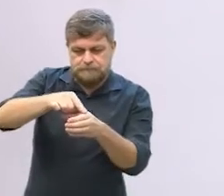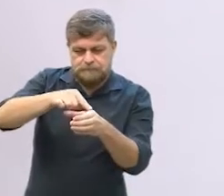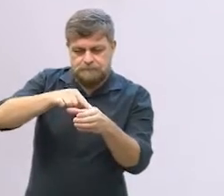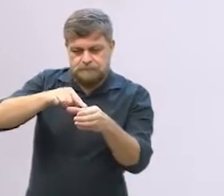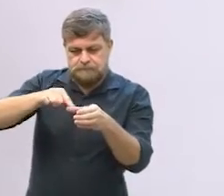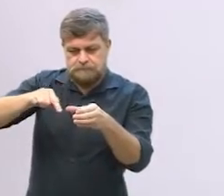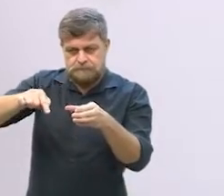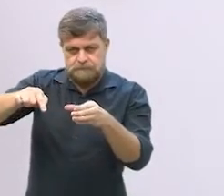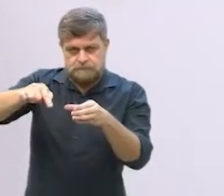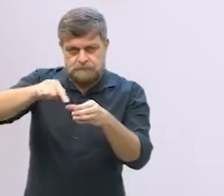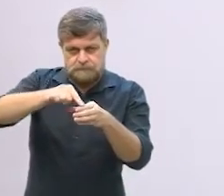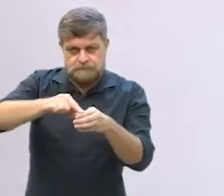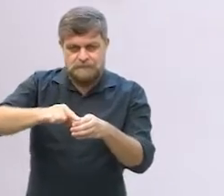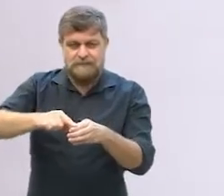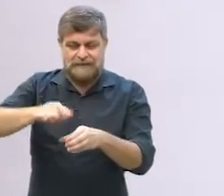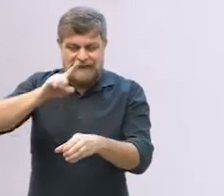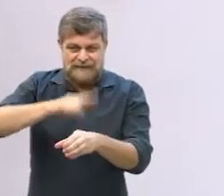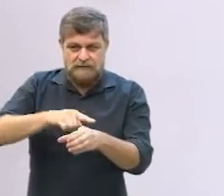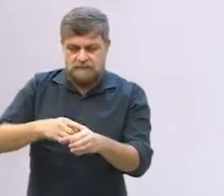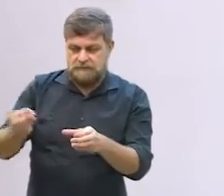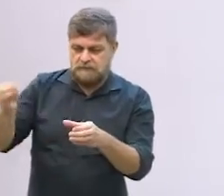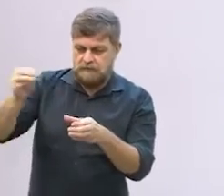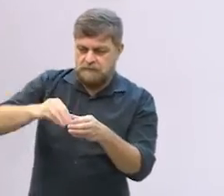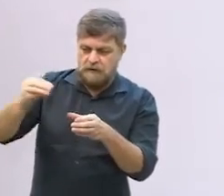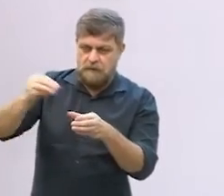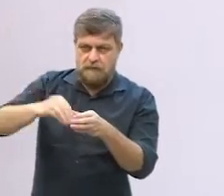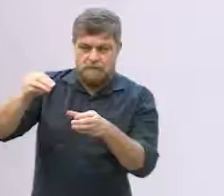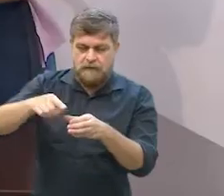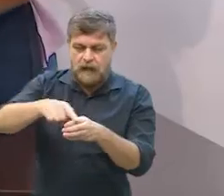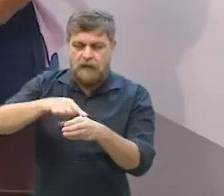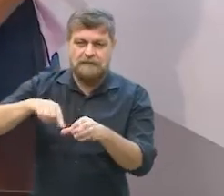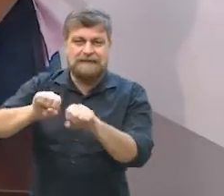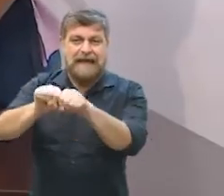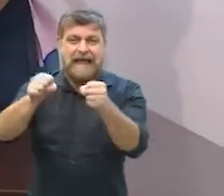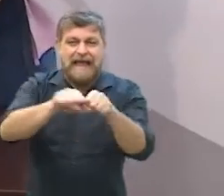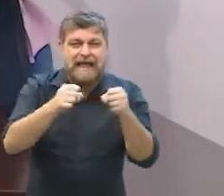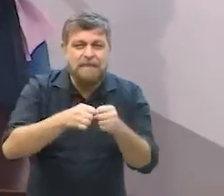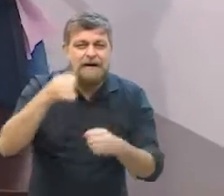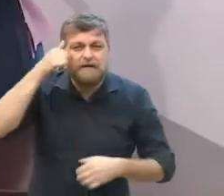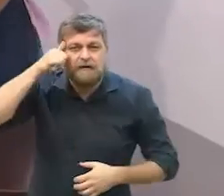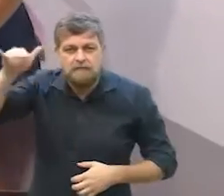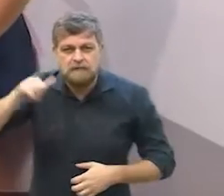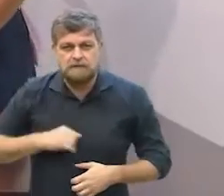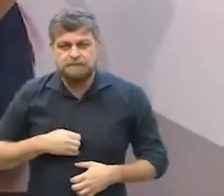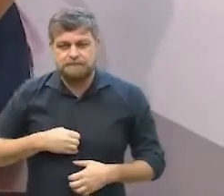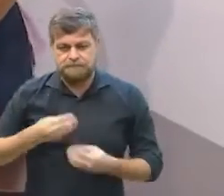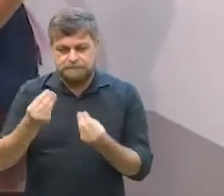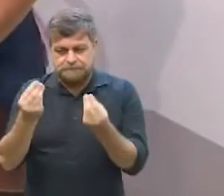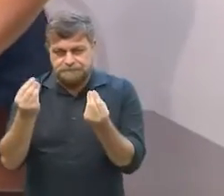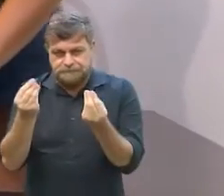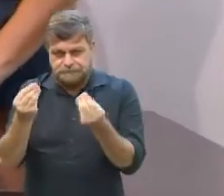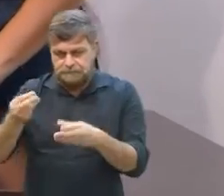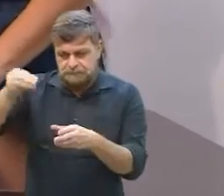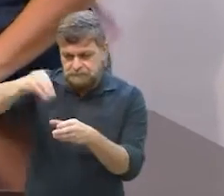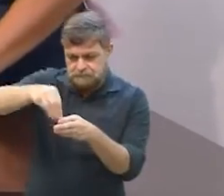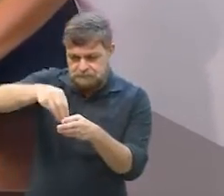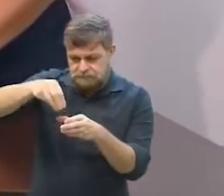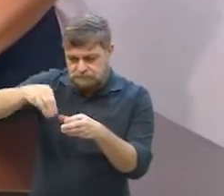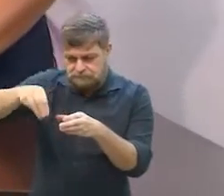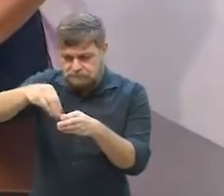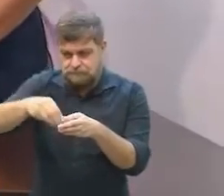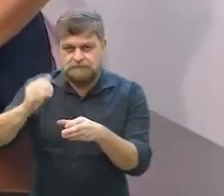ajuda quando você for rechear as bordinhas não ficarem quebrando e sobre o recheio nós já falamos aqui